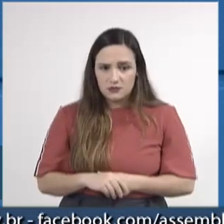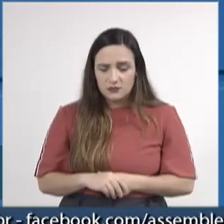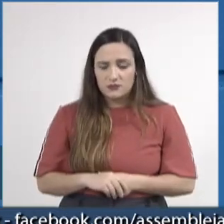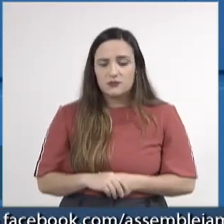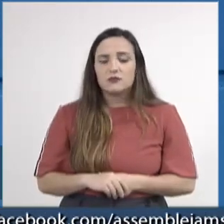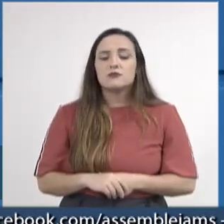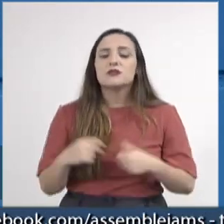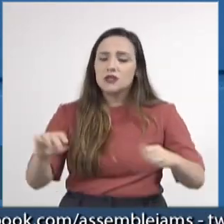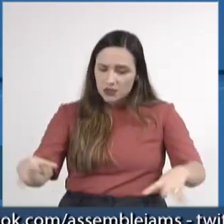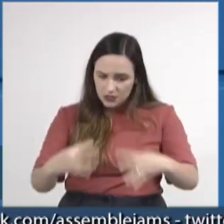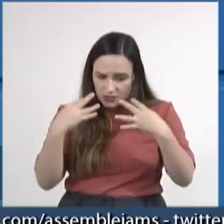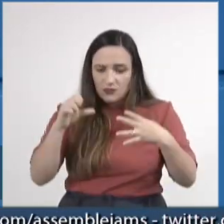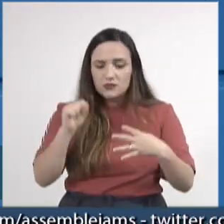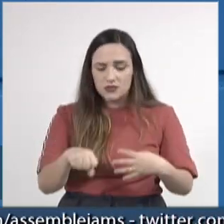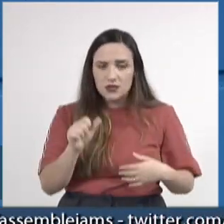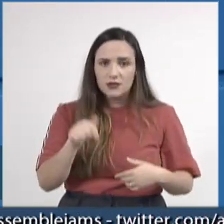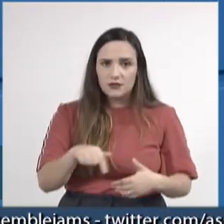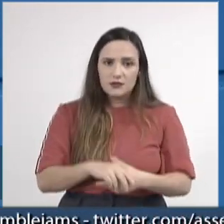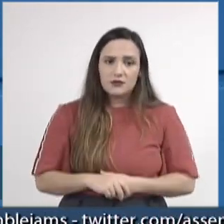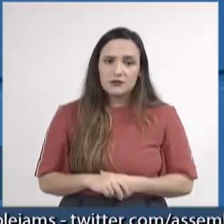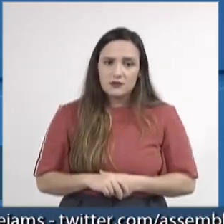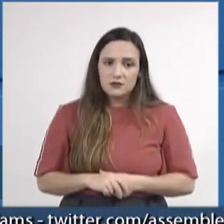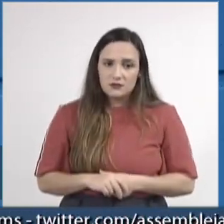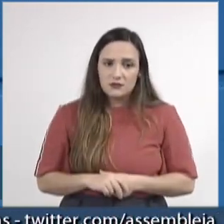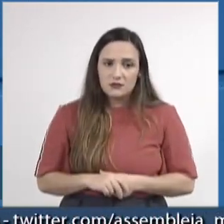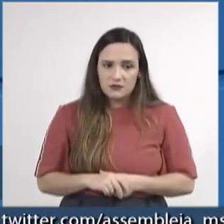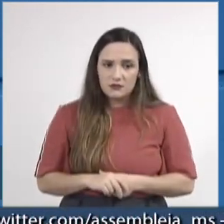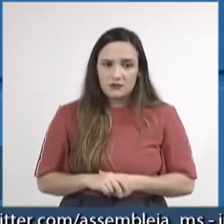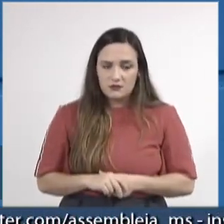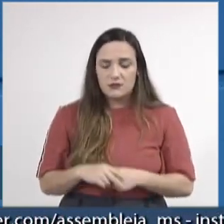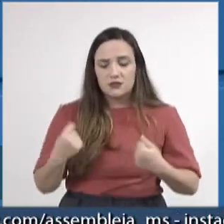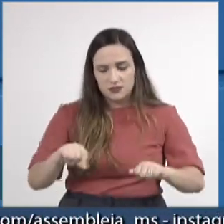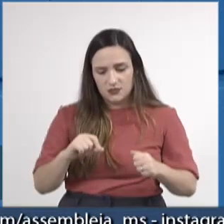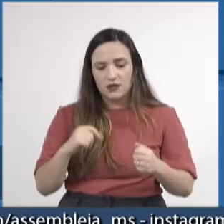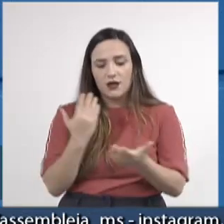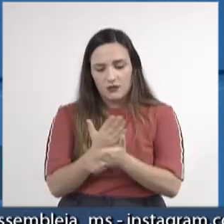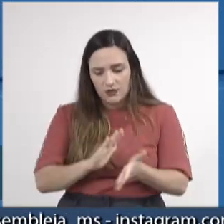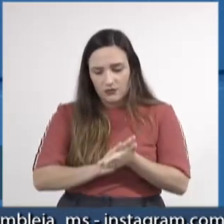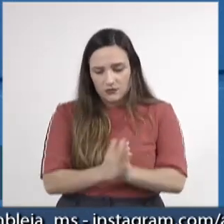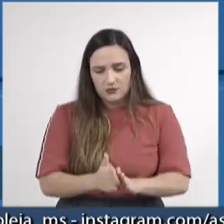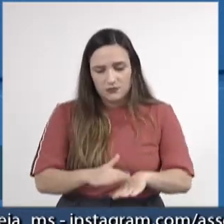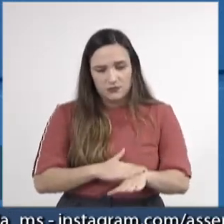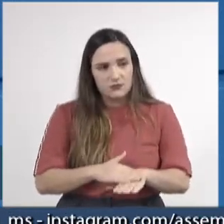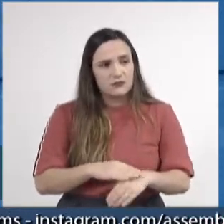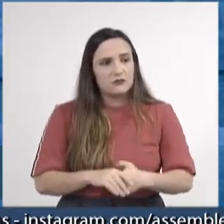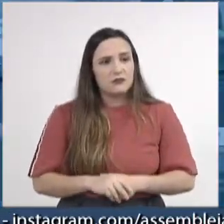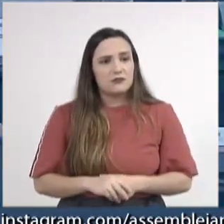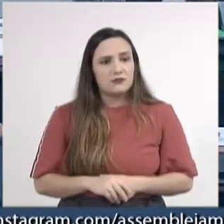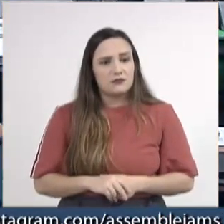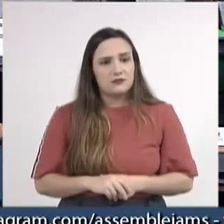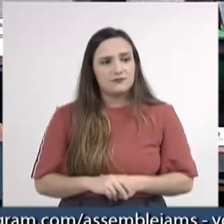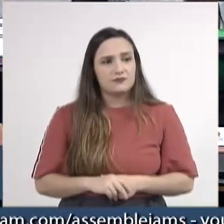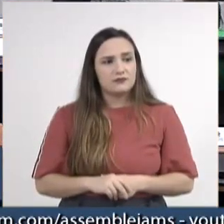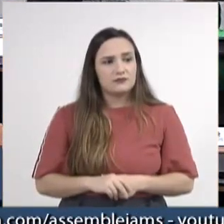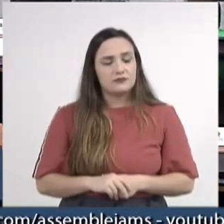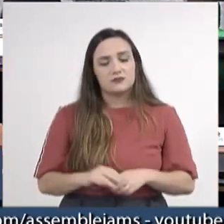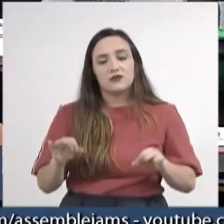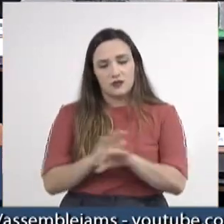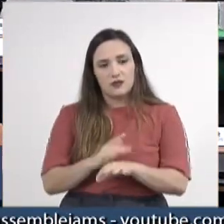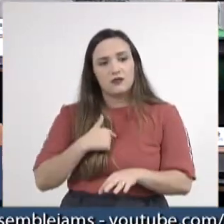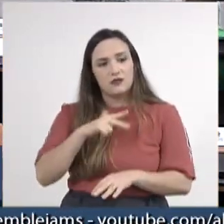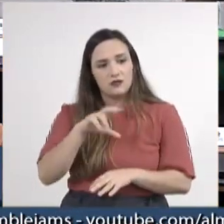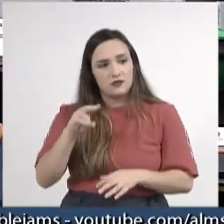ver isso aí, né, e acabar com o racismo. Obrigado. Para concluir, deputado. Vou